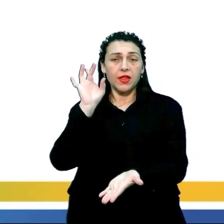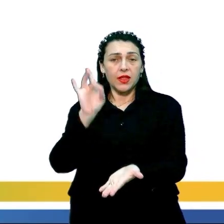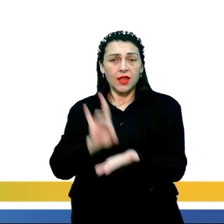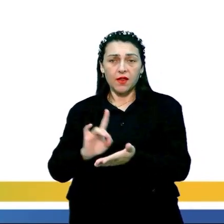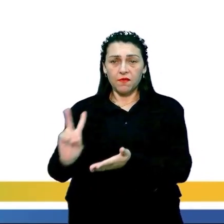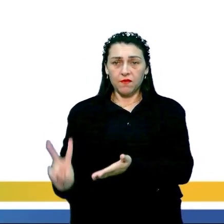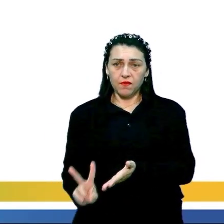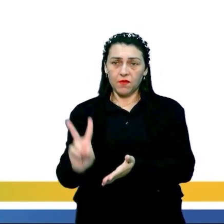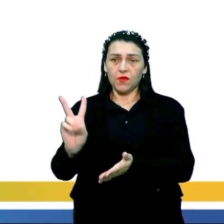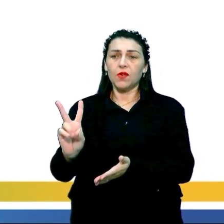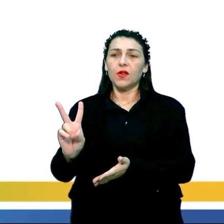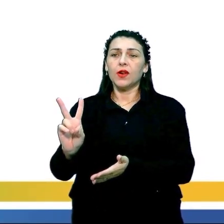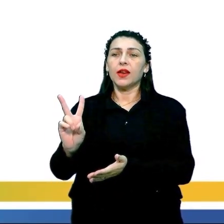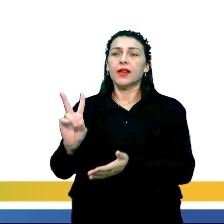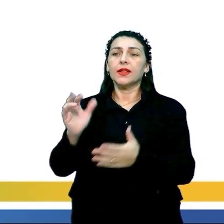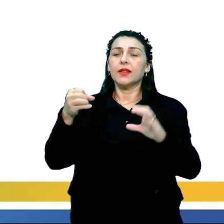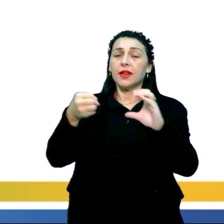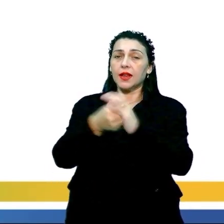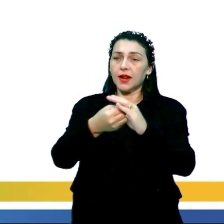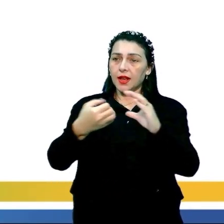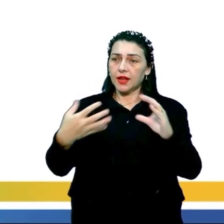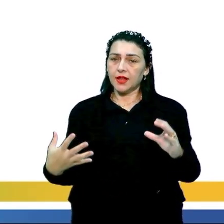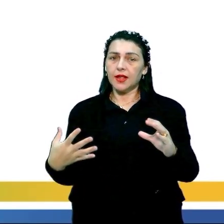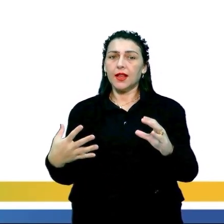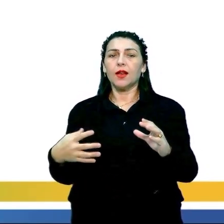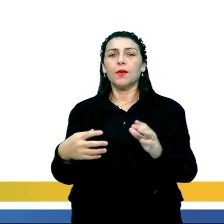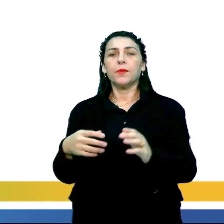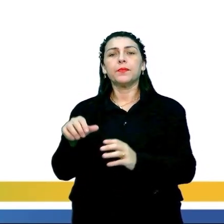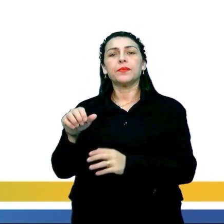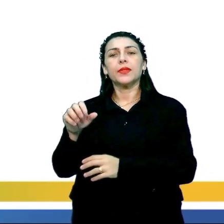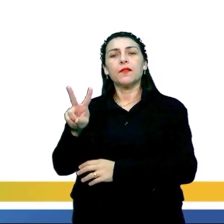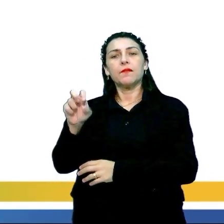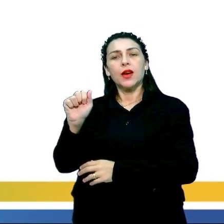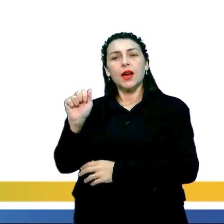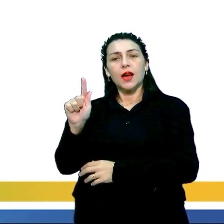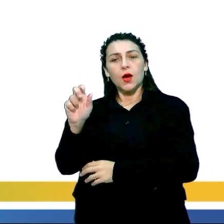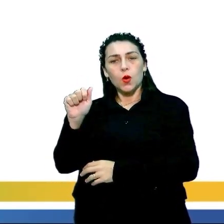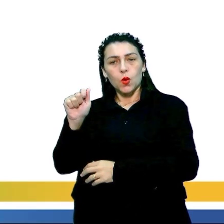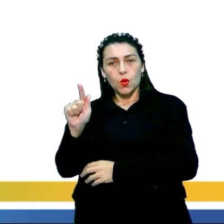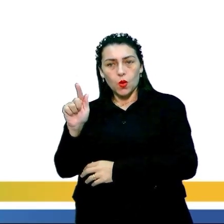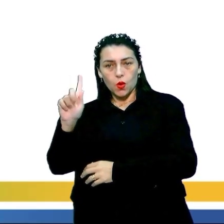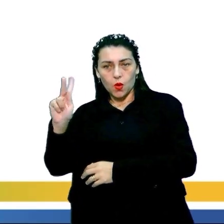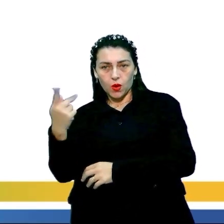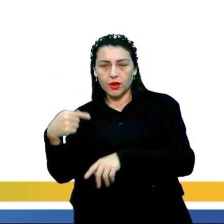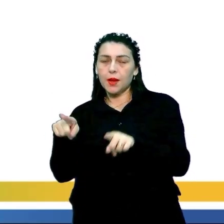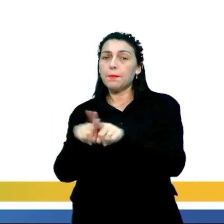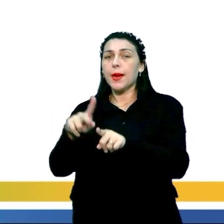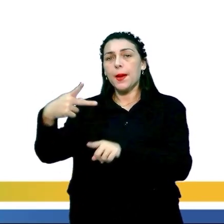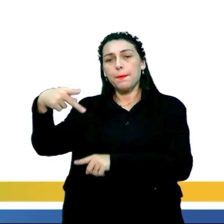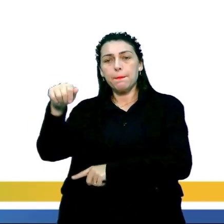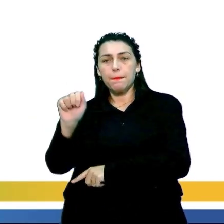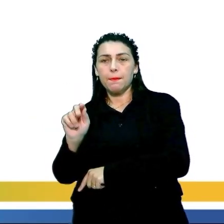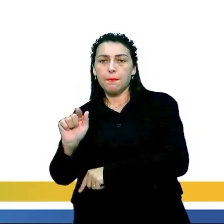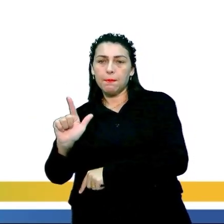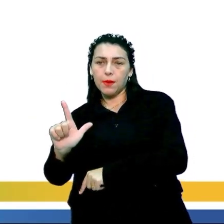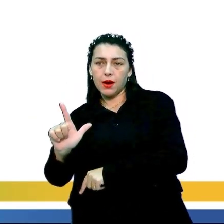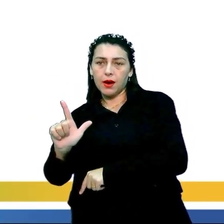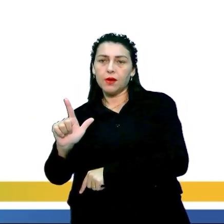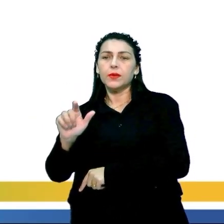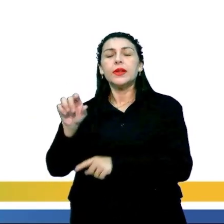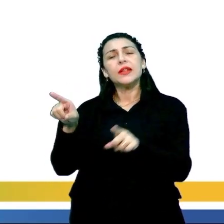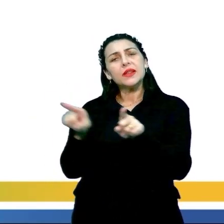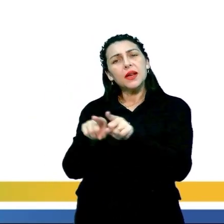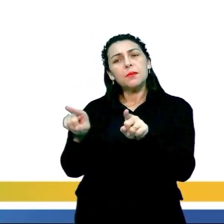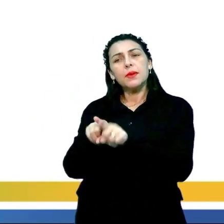valorização do caráter subjetivo. Destaque para os autores como Van Gogh, esse imagino que também você conhece, Paul